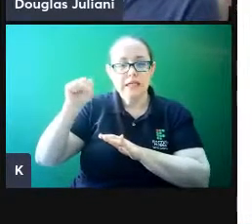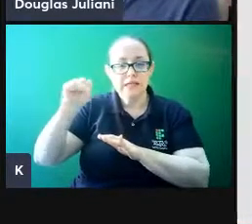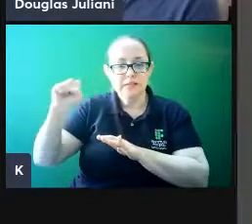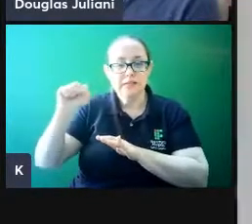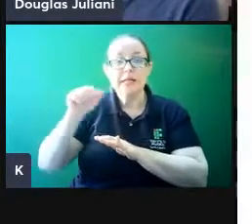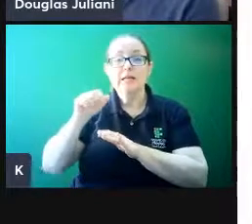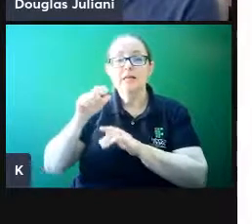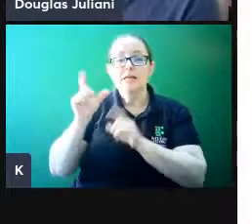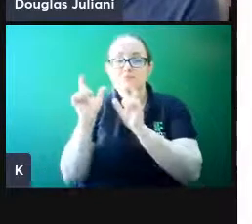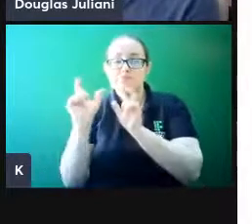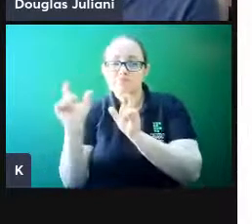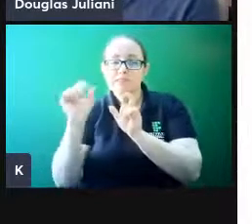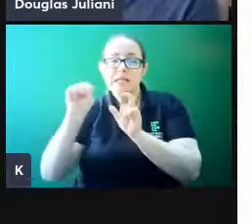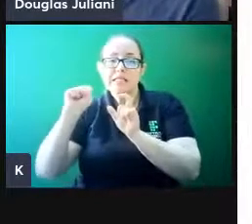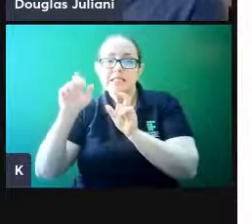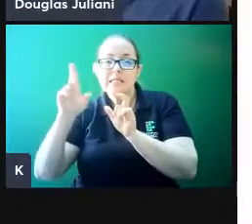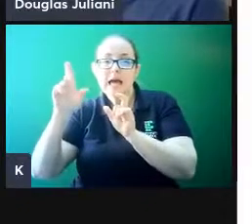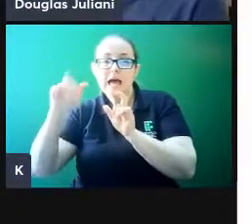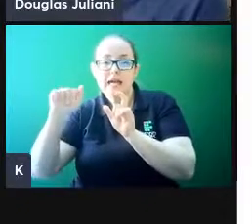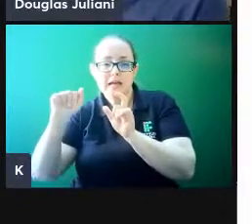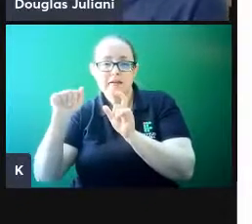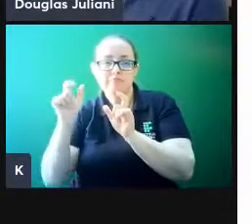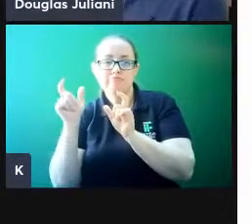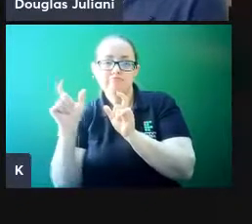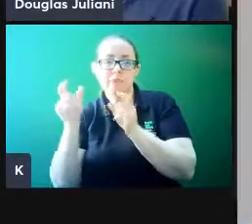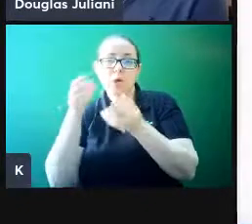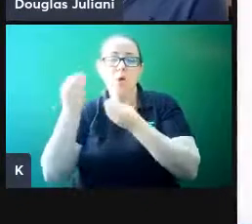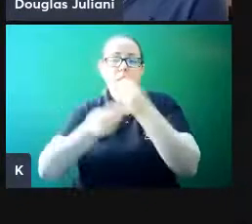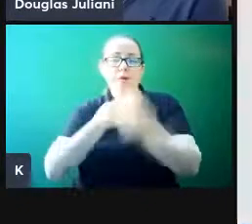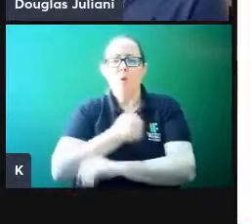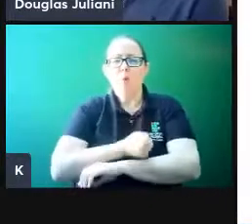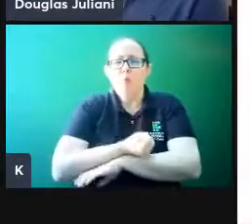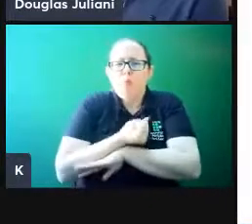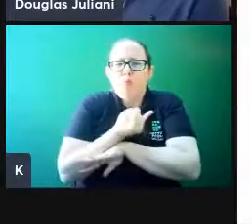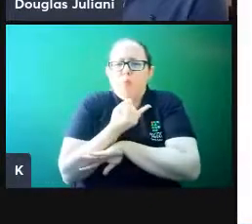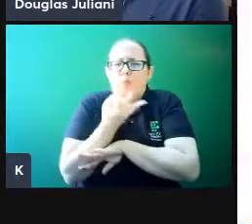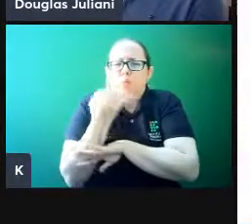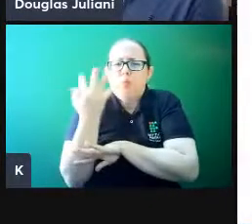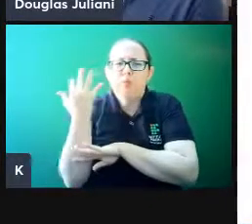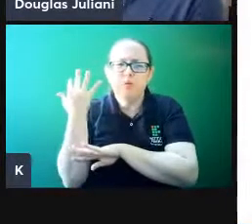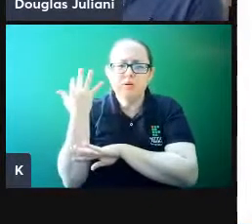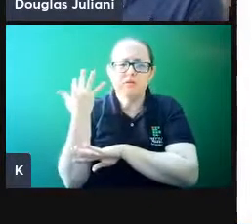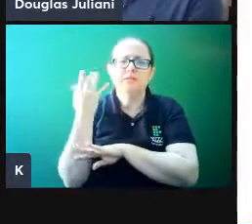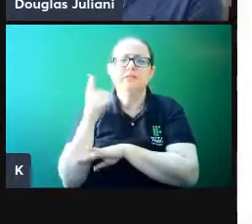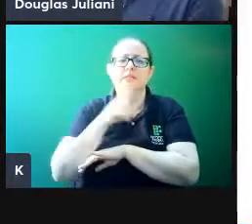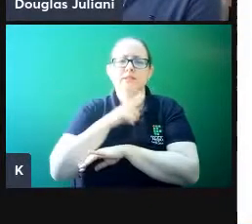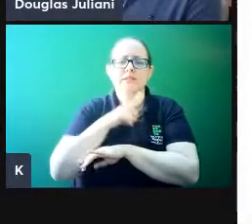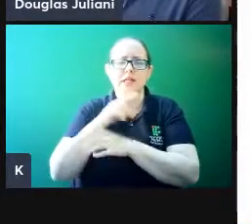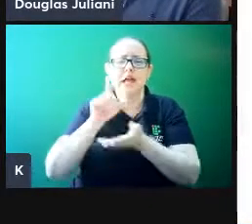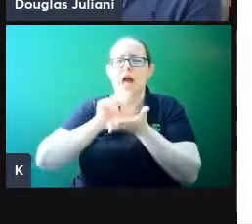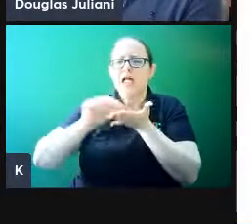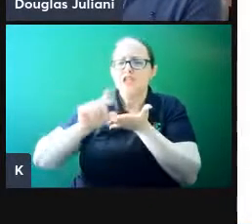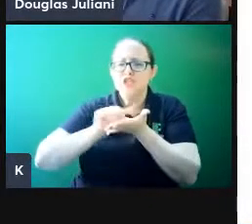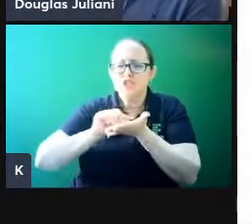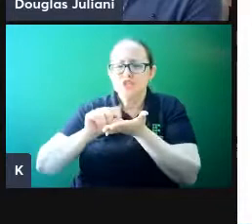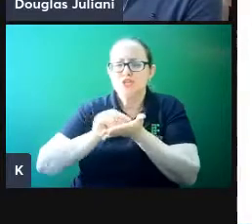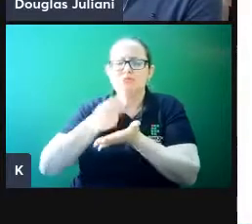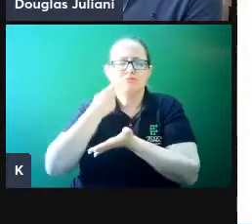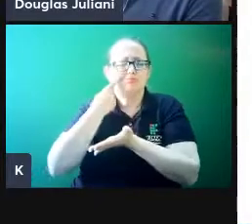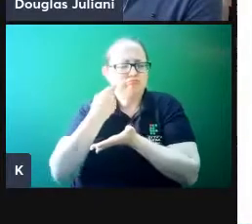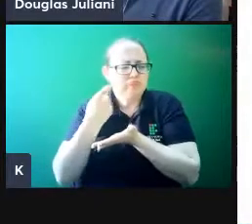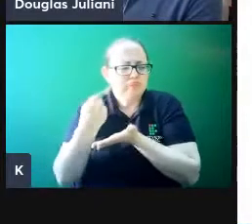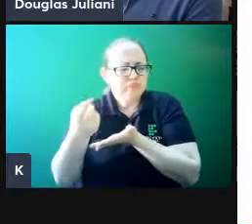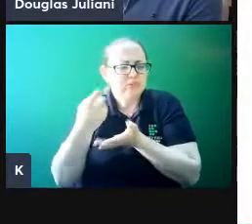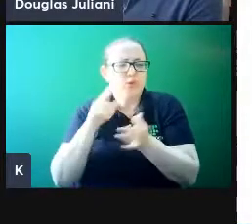pesquisadora, para vocês darem uma olhadinha ali na quantidade de artigos interessantes que tem dessas